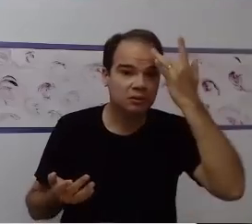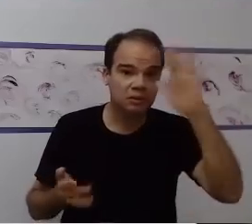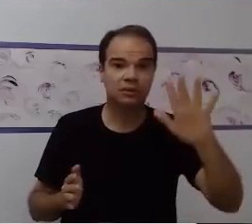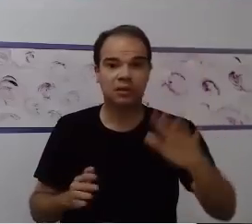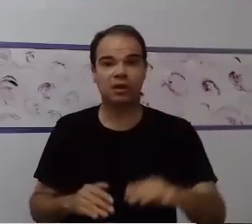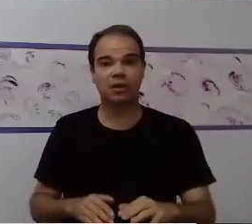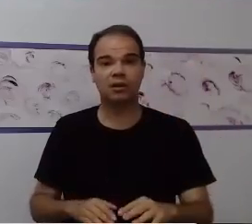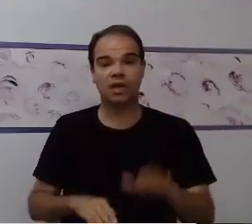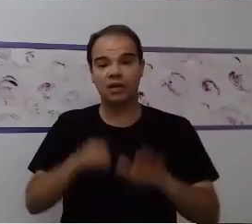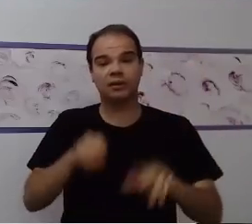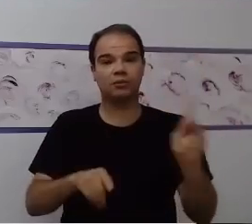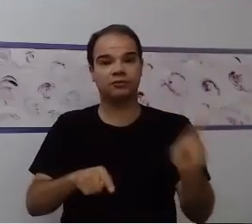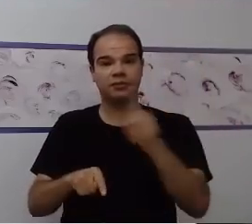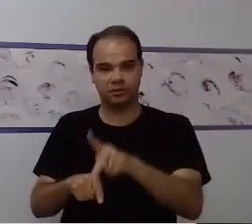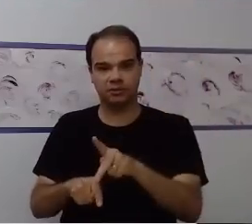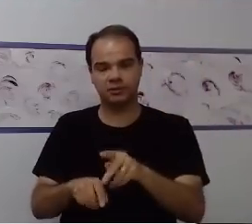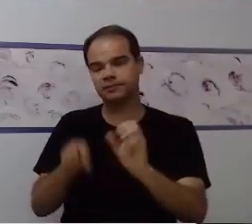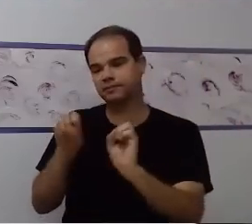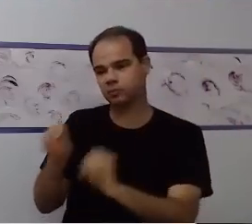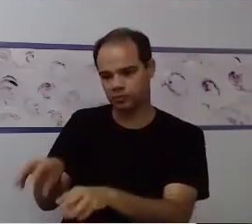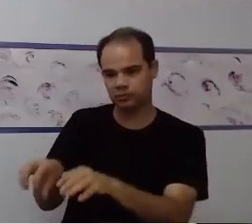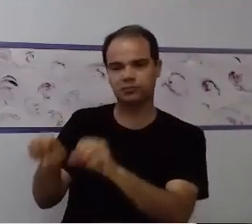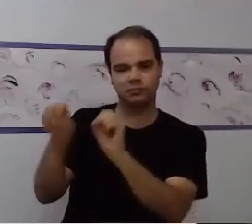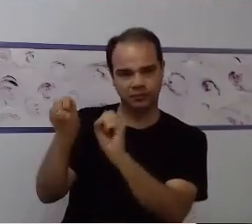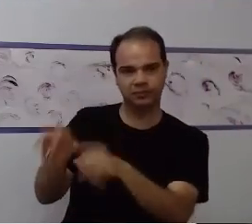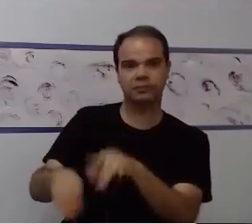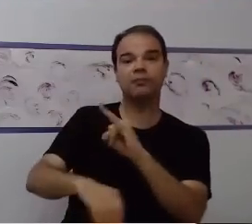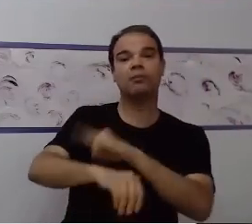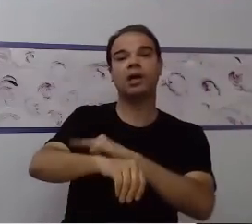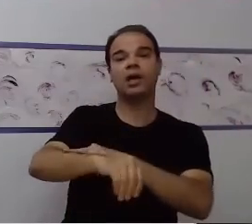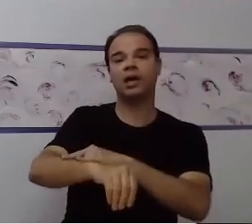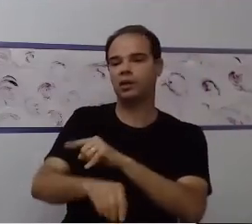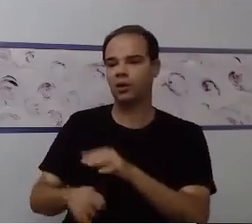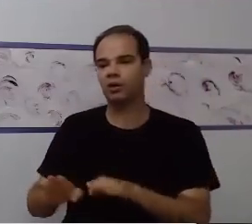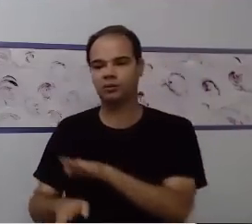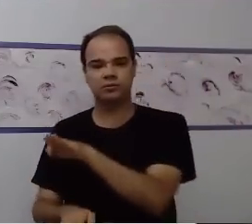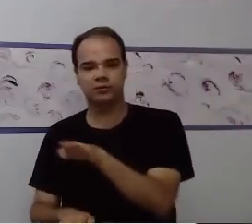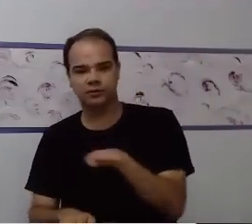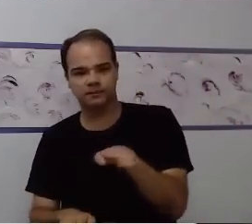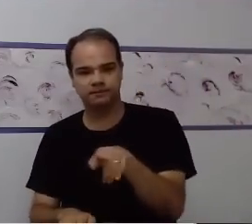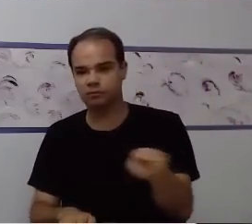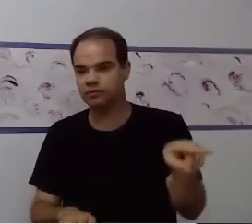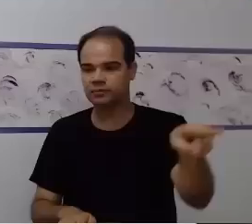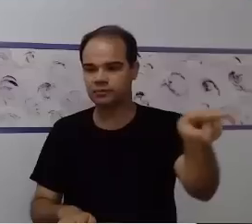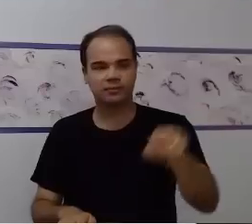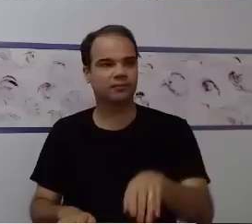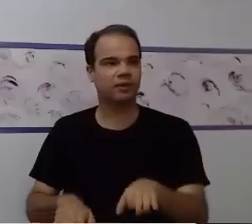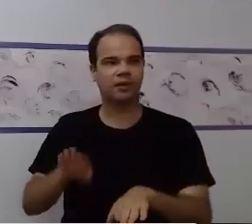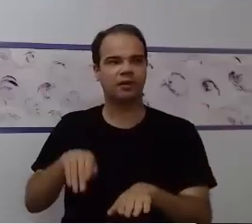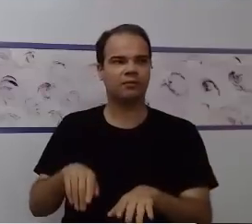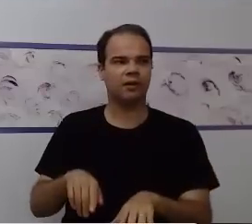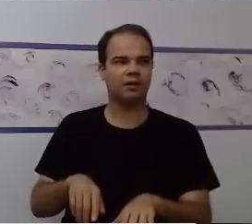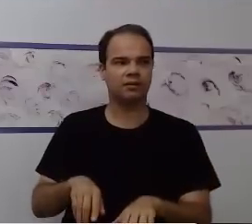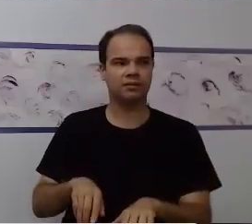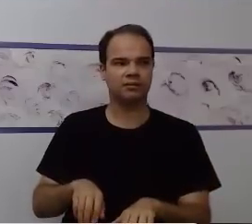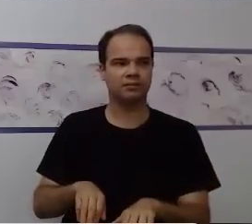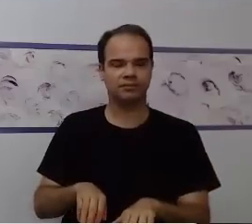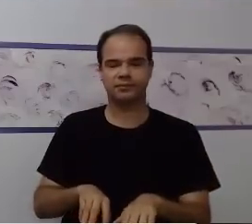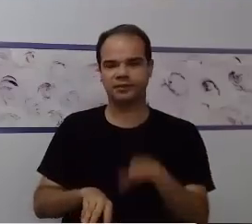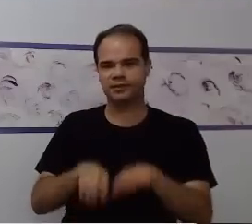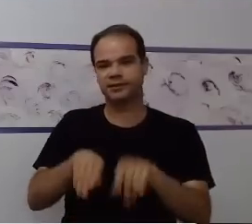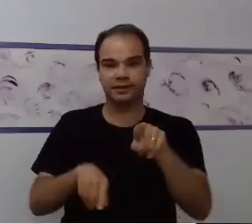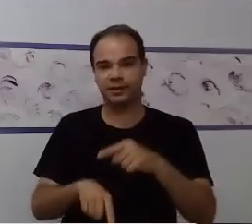professor, às vezes, está trabalhando isso com ela, ensinando como chegar até o banheiro. E se, de repente, eu pego alguém no pátio e fala, volta para a sala,